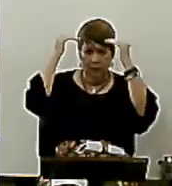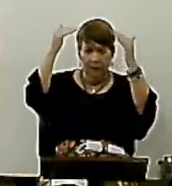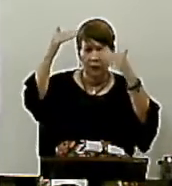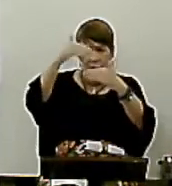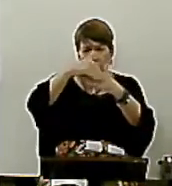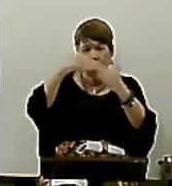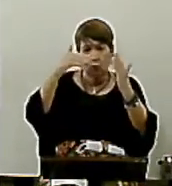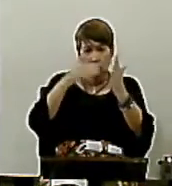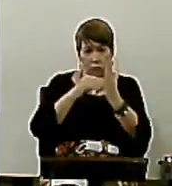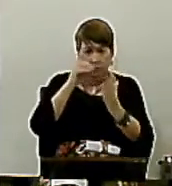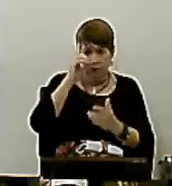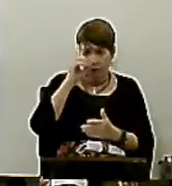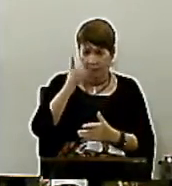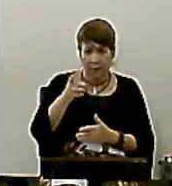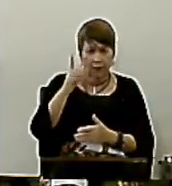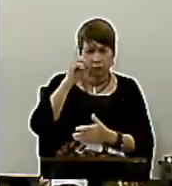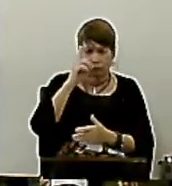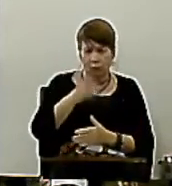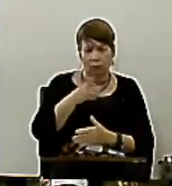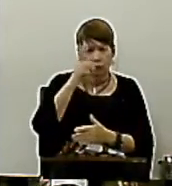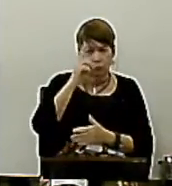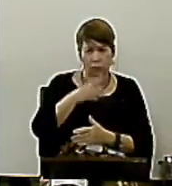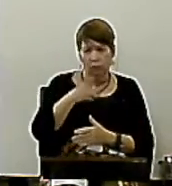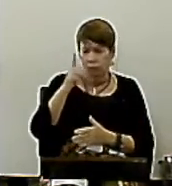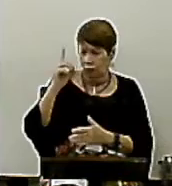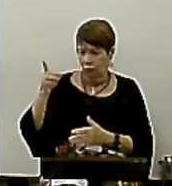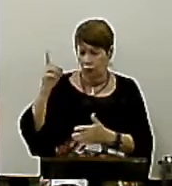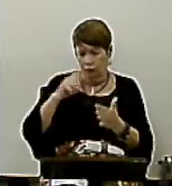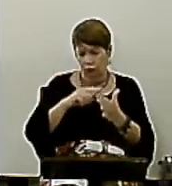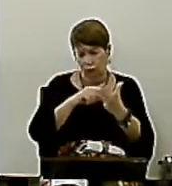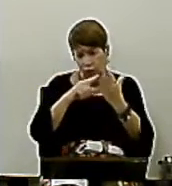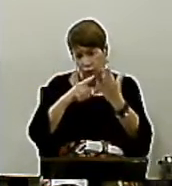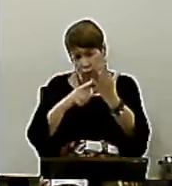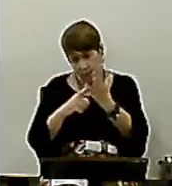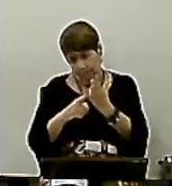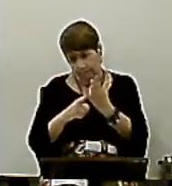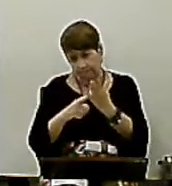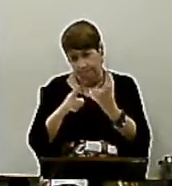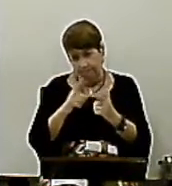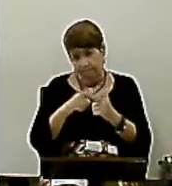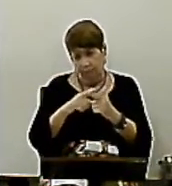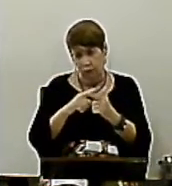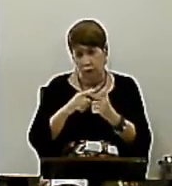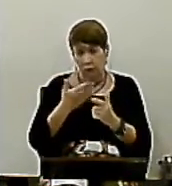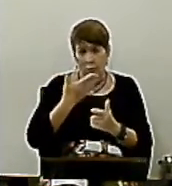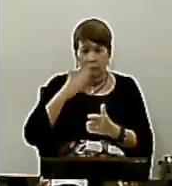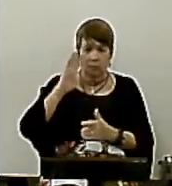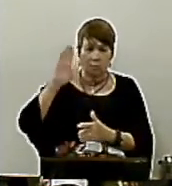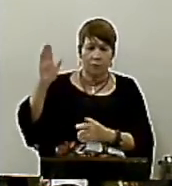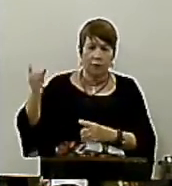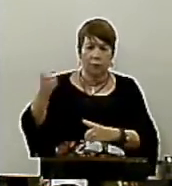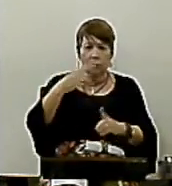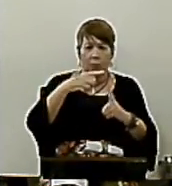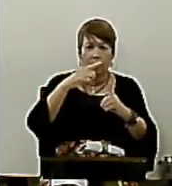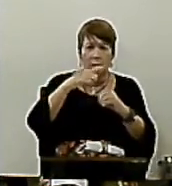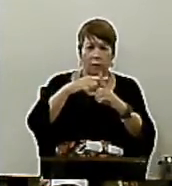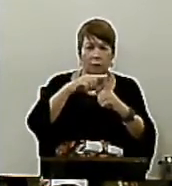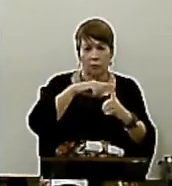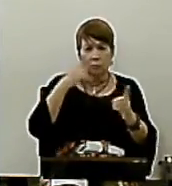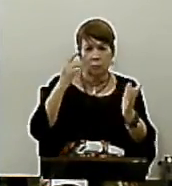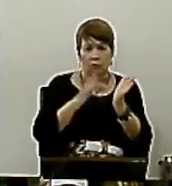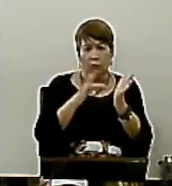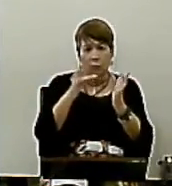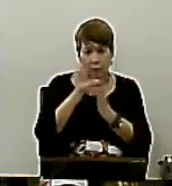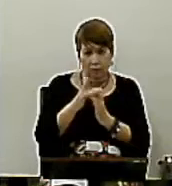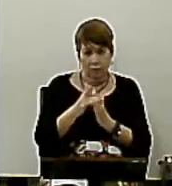Isso De tomar cuidado Com aquilo Ou com aquilo Outro Porque tudo isso Já está cumprido Em Cristo Basta você ler Hebreus 7 Hebreus 9